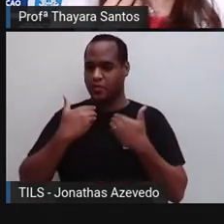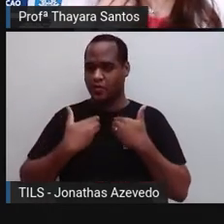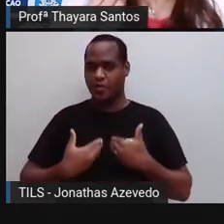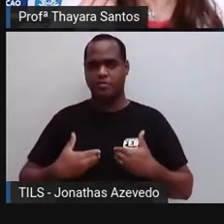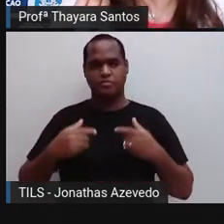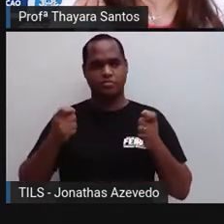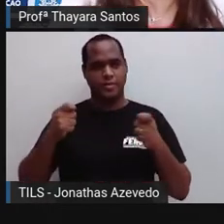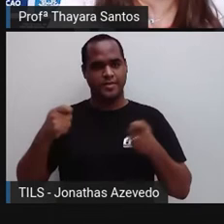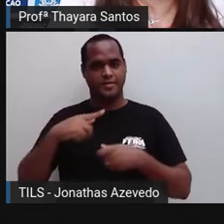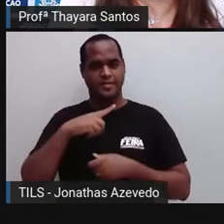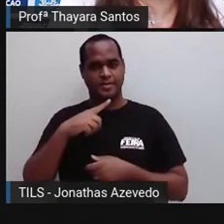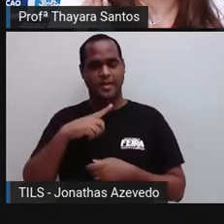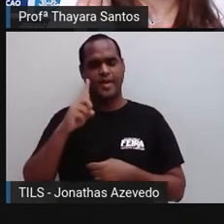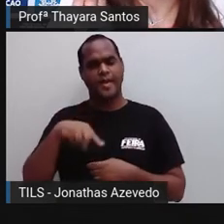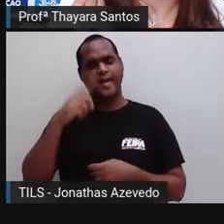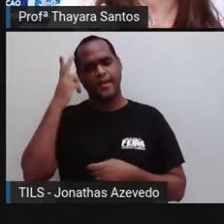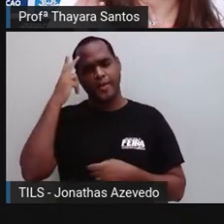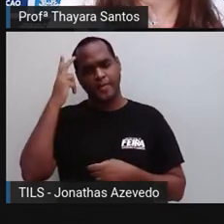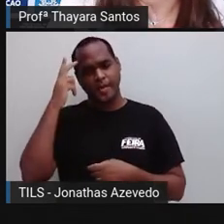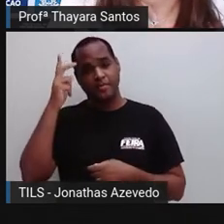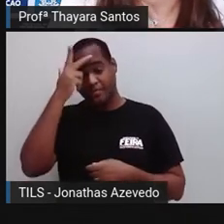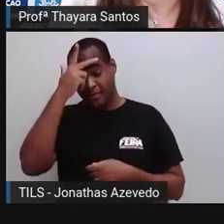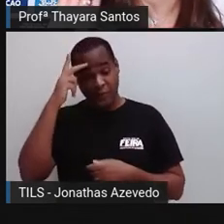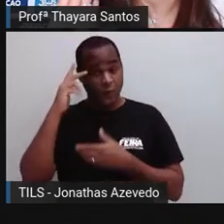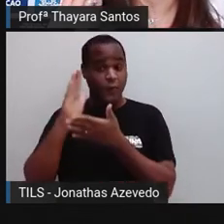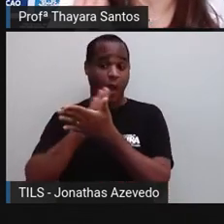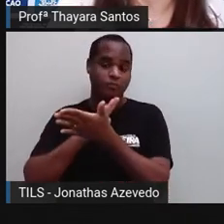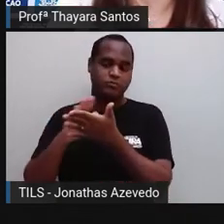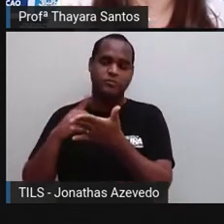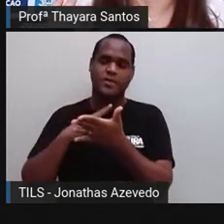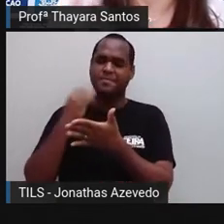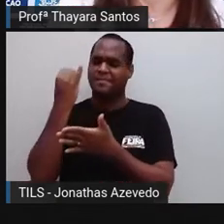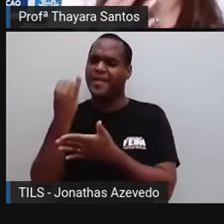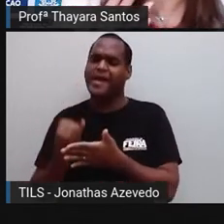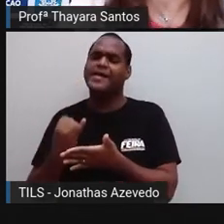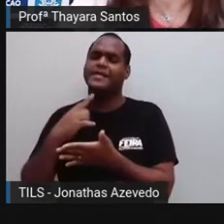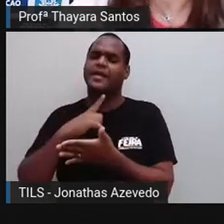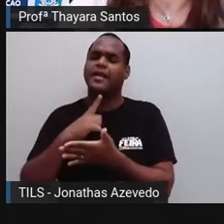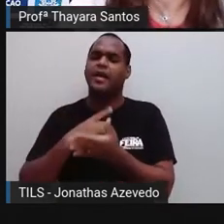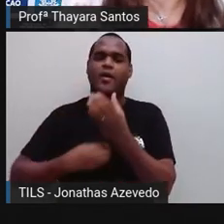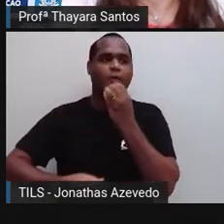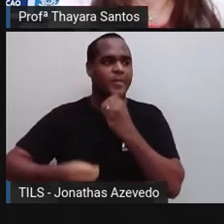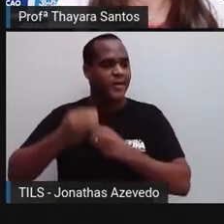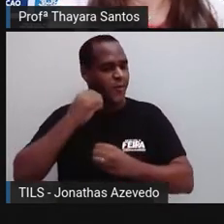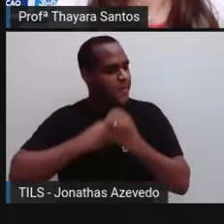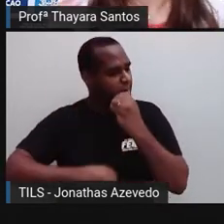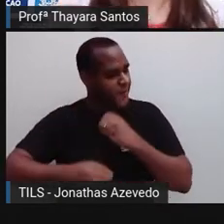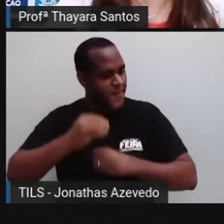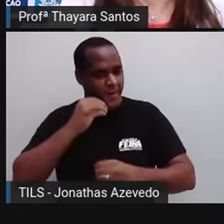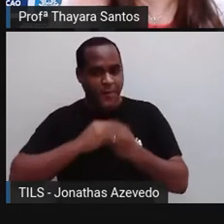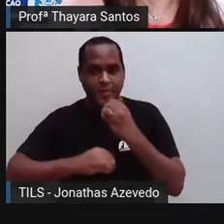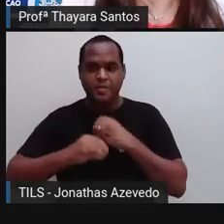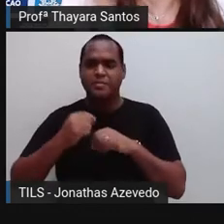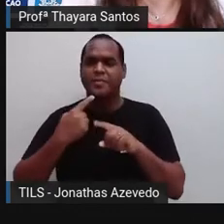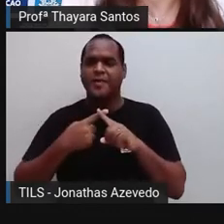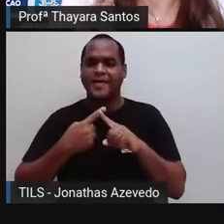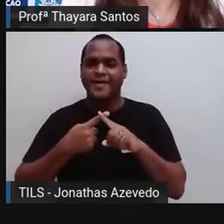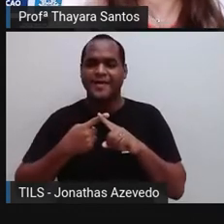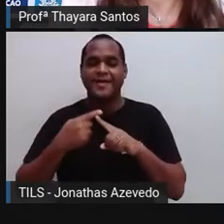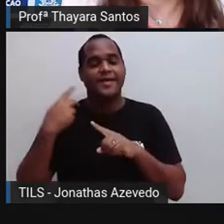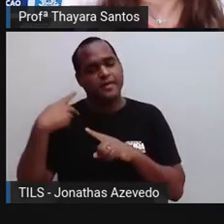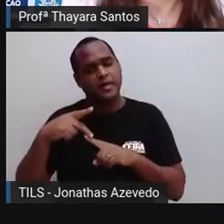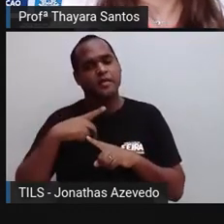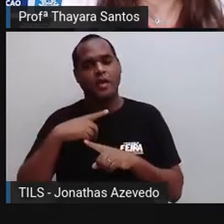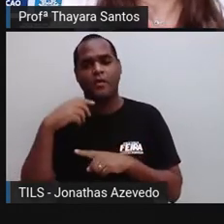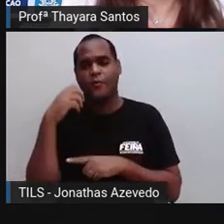Então, por isso que é muito comum, pessoas que são muito magrinhas e que comem muito, por quê? Porque o metabolismo delas